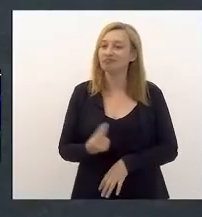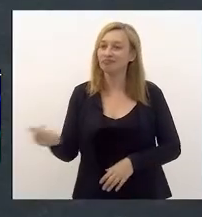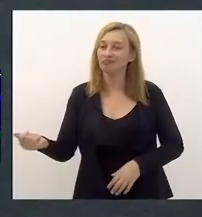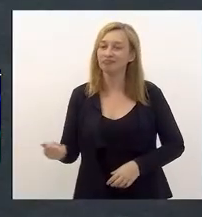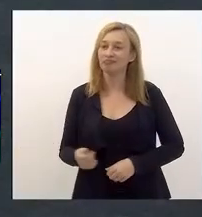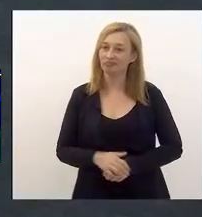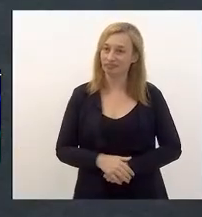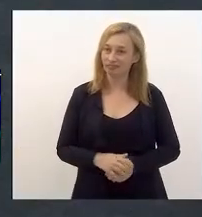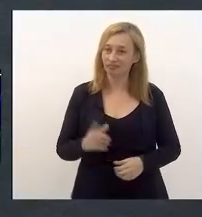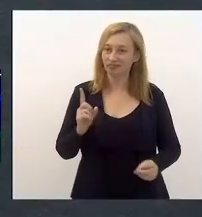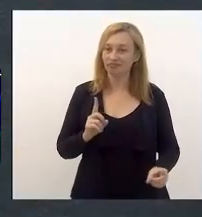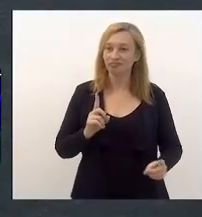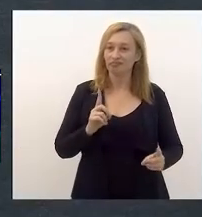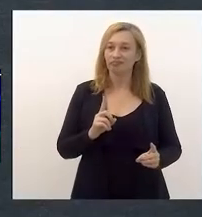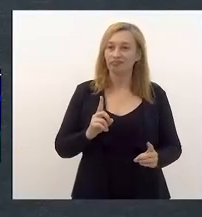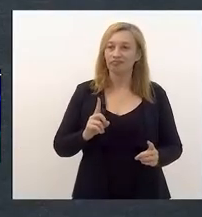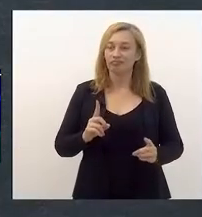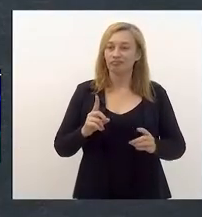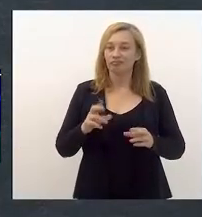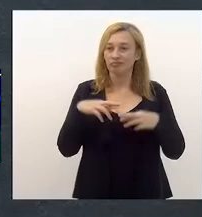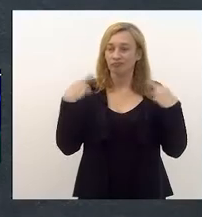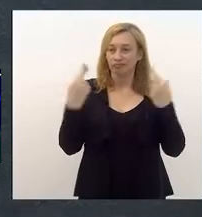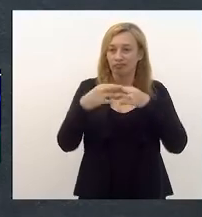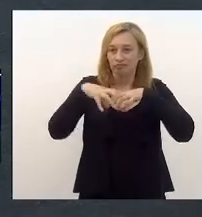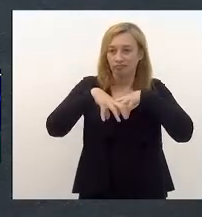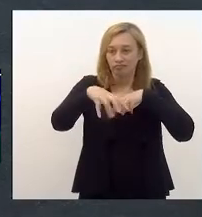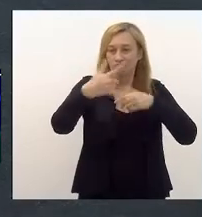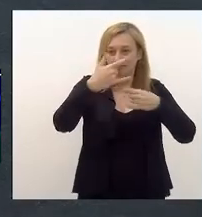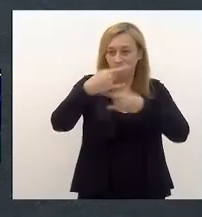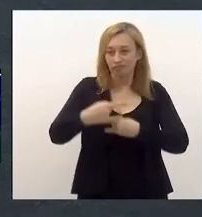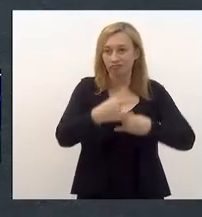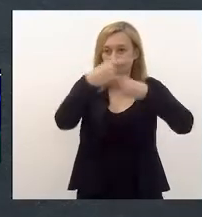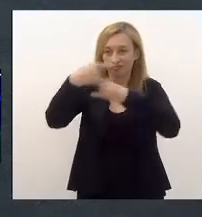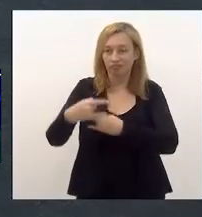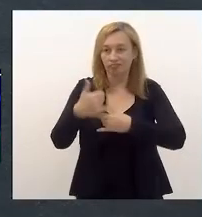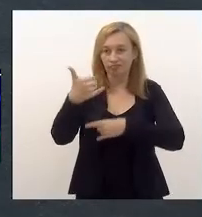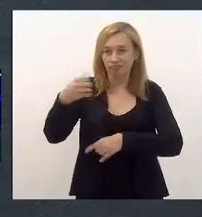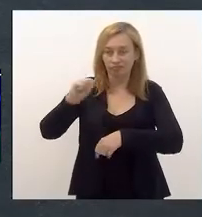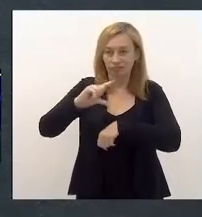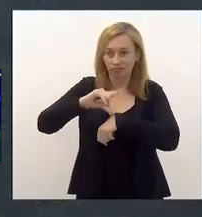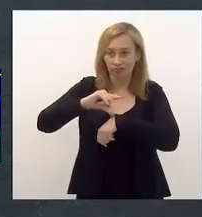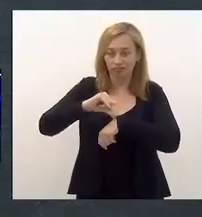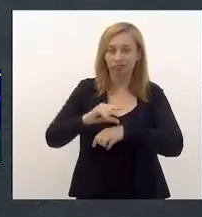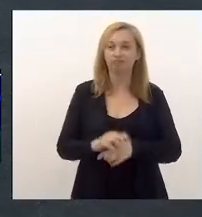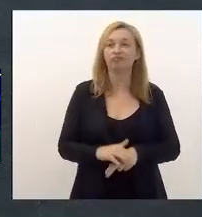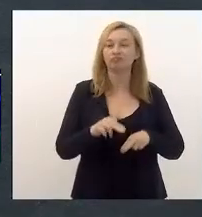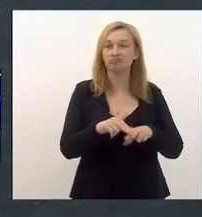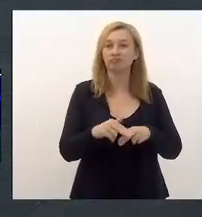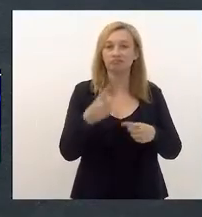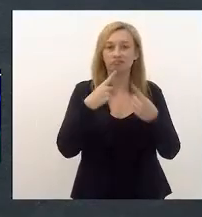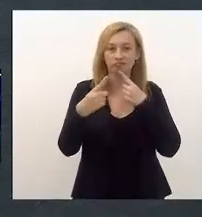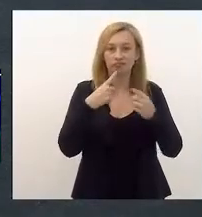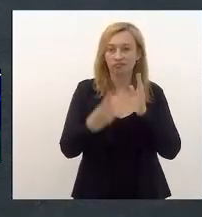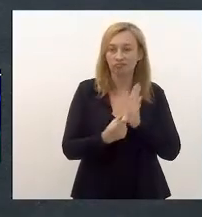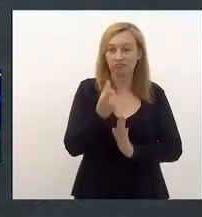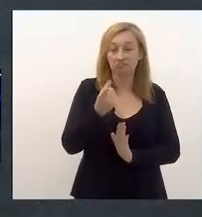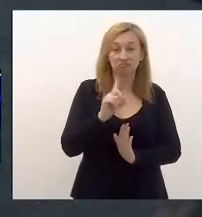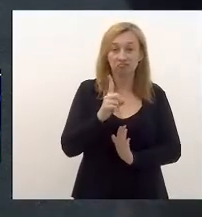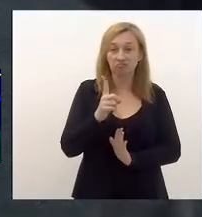um encontro virtual no Zoom, às 18 horas, e por conta da discussão do orçamento eu não